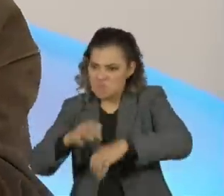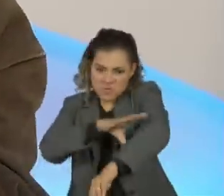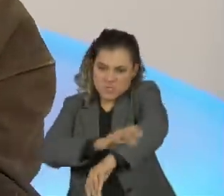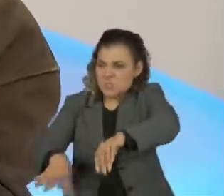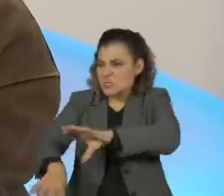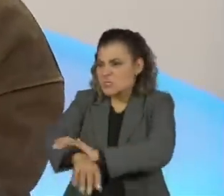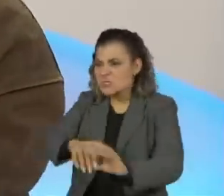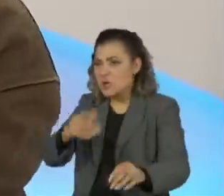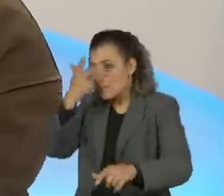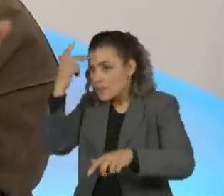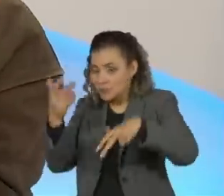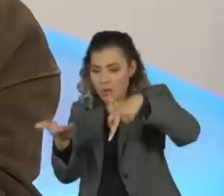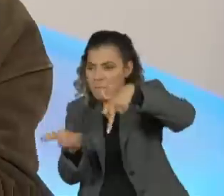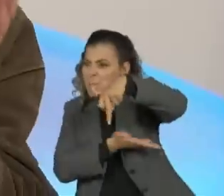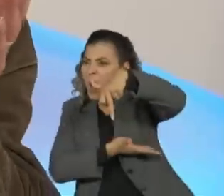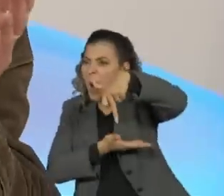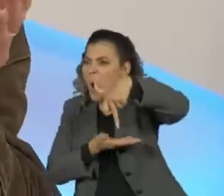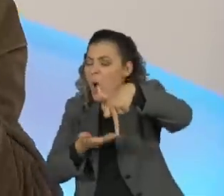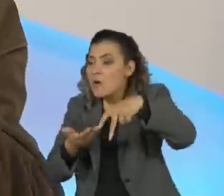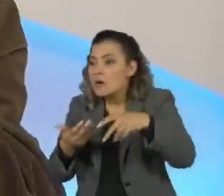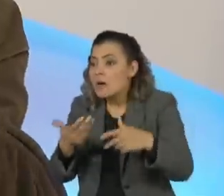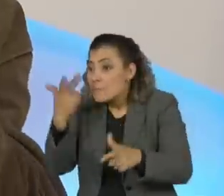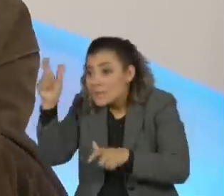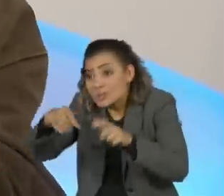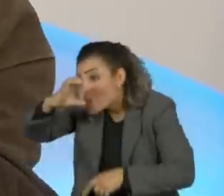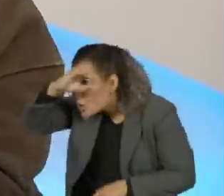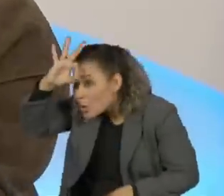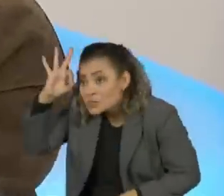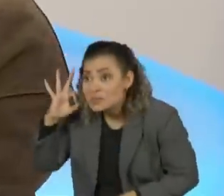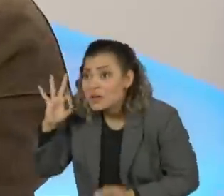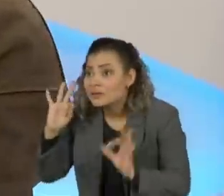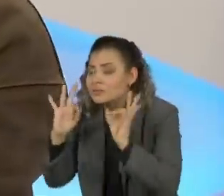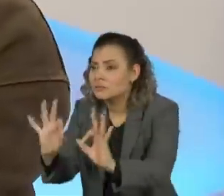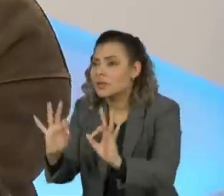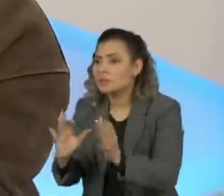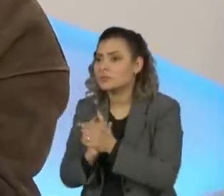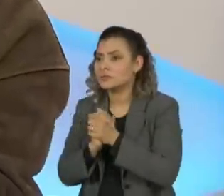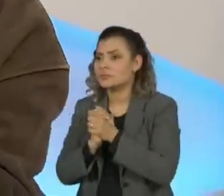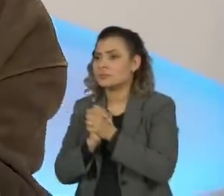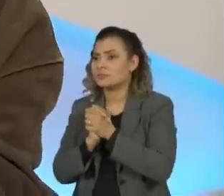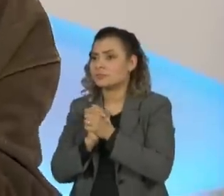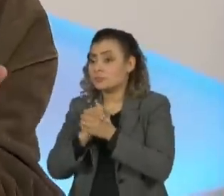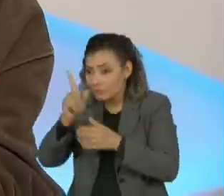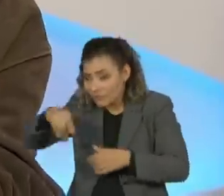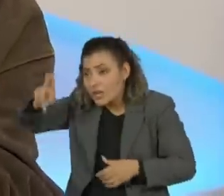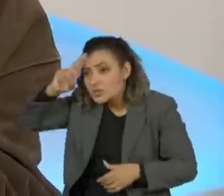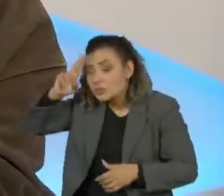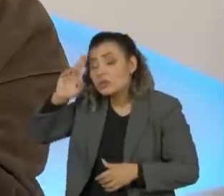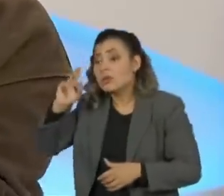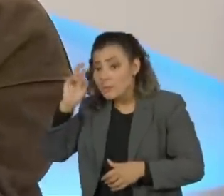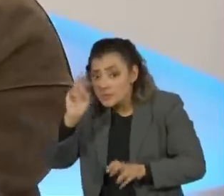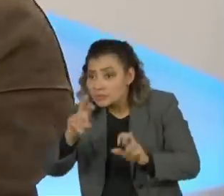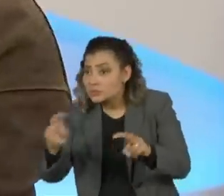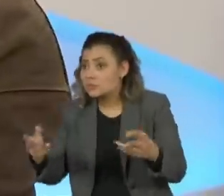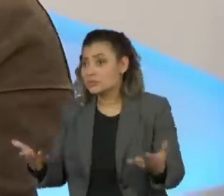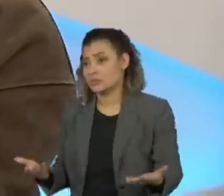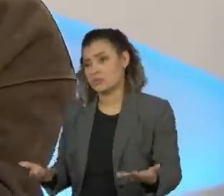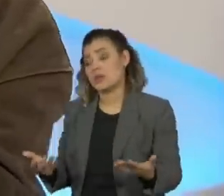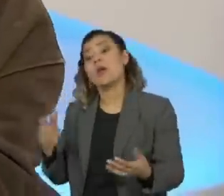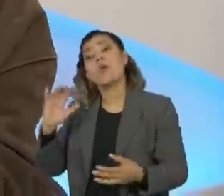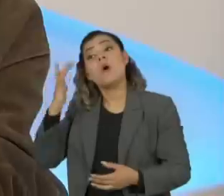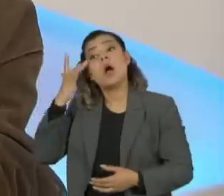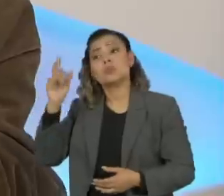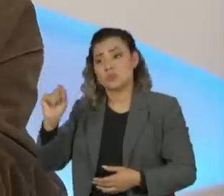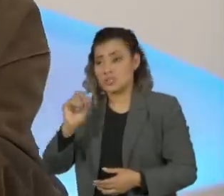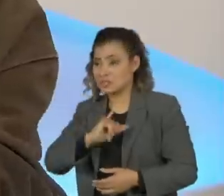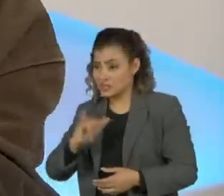perna, pessoas inocentes, não tinham nada a ver com aquilo, nem estavam dentro do... Não era um soldado... Pessoas assim. Então, eu acho o seguinte, se